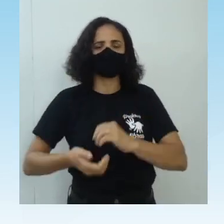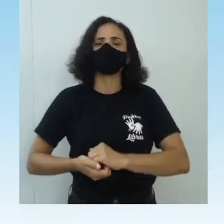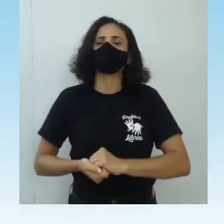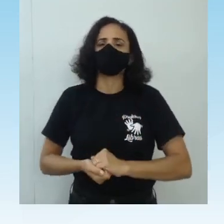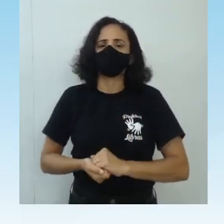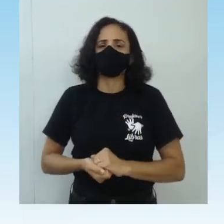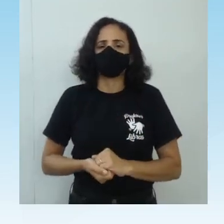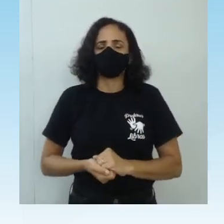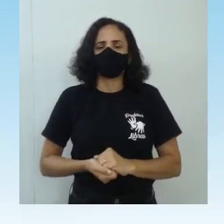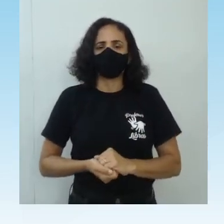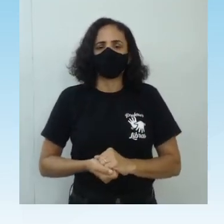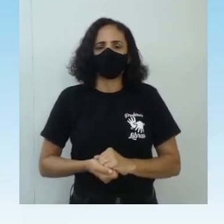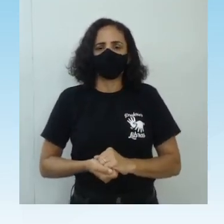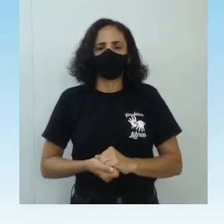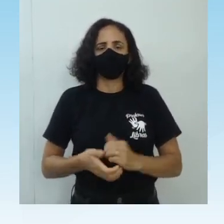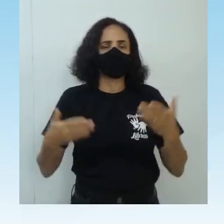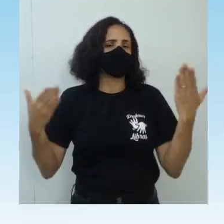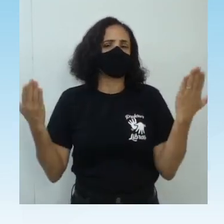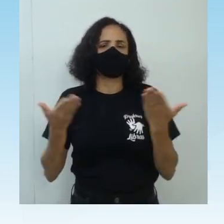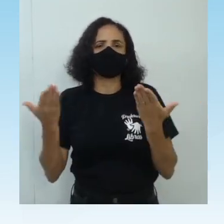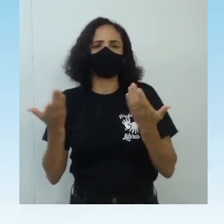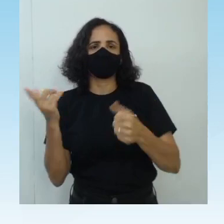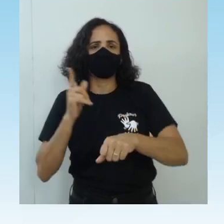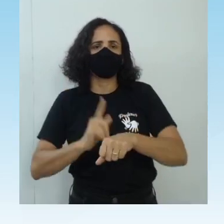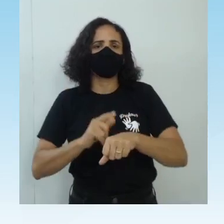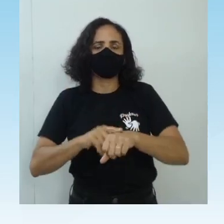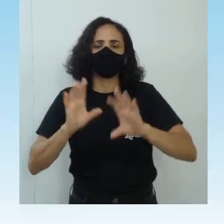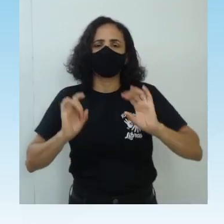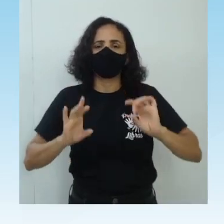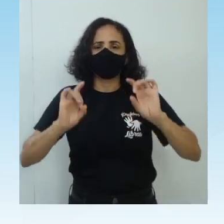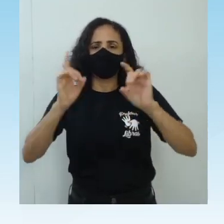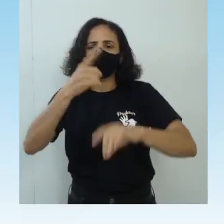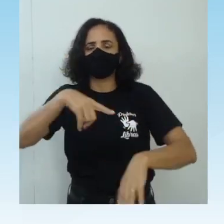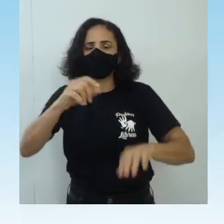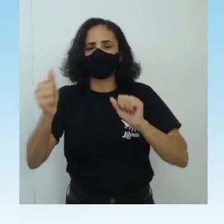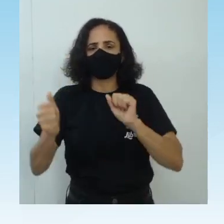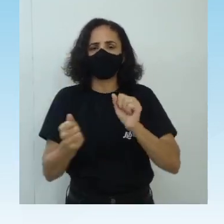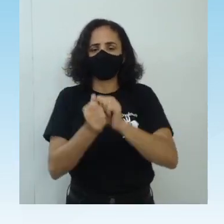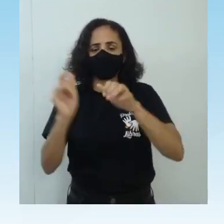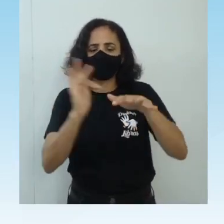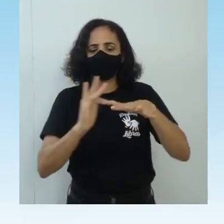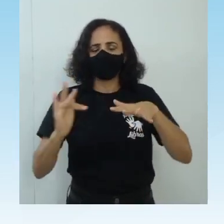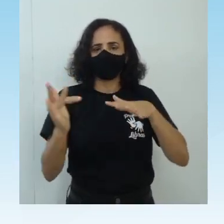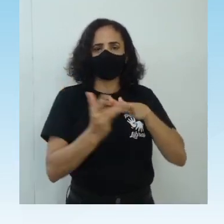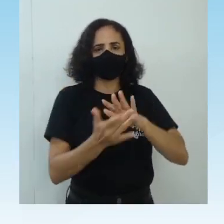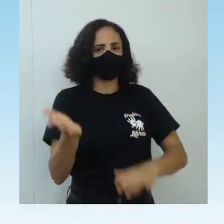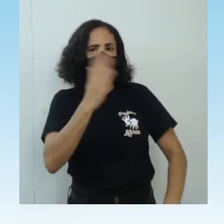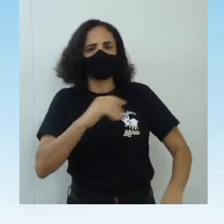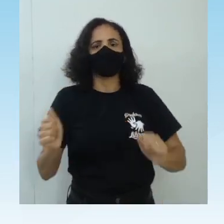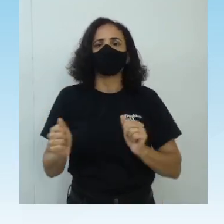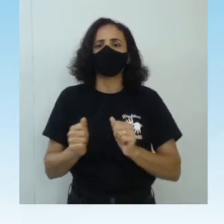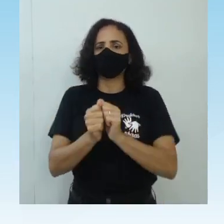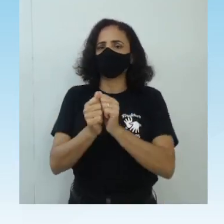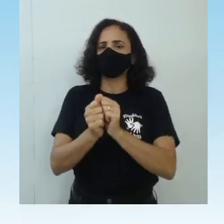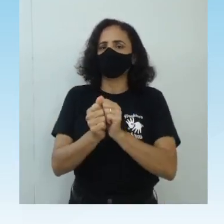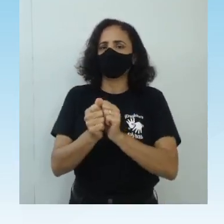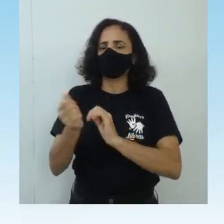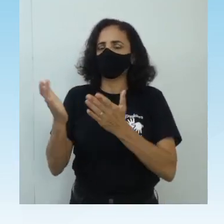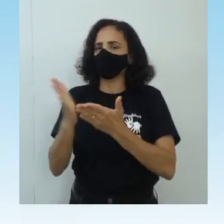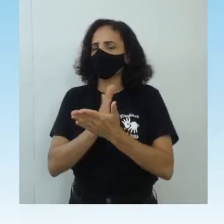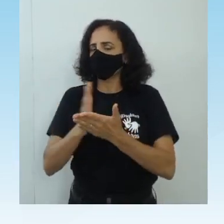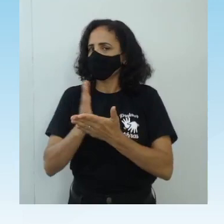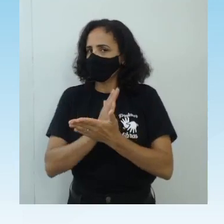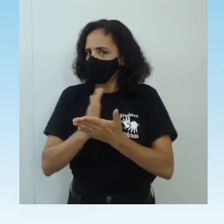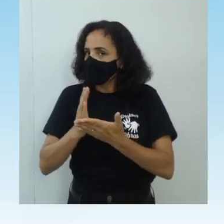esqueçam aí desse momento especial de estarem aí conosco nas redes sociais. Então vamos juntos? Eu separei aqui